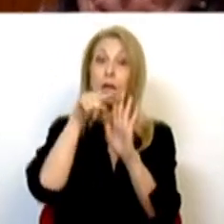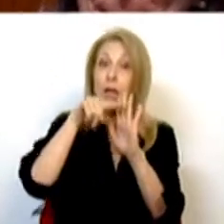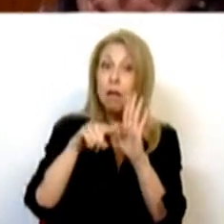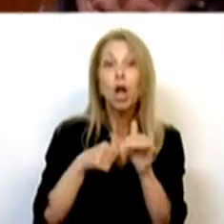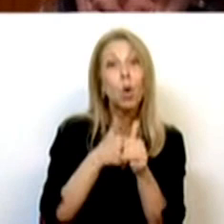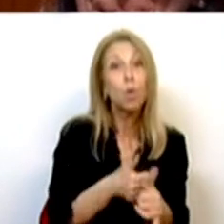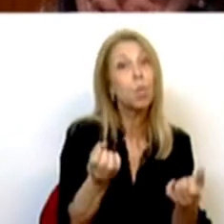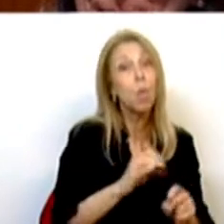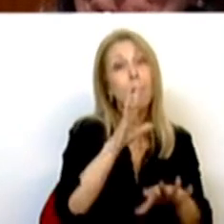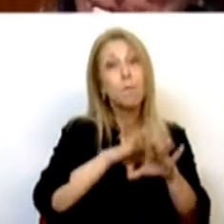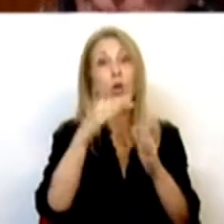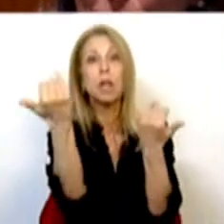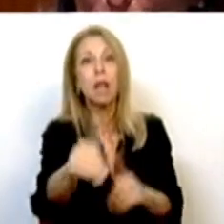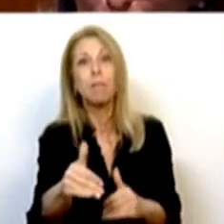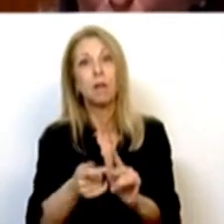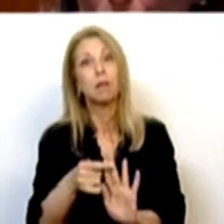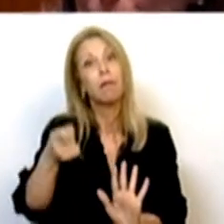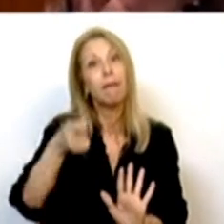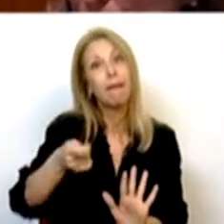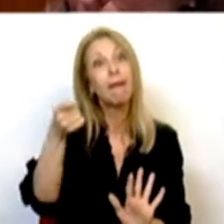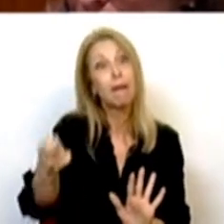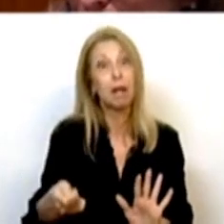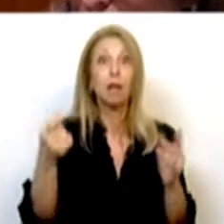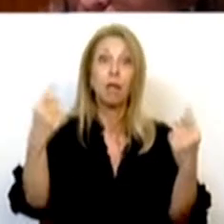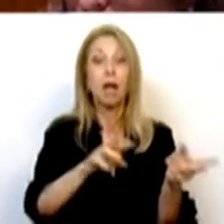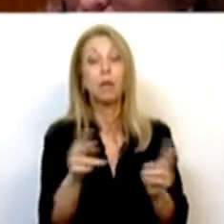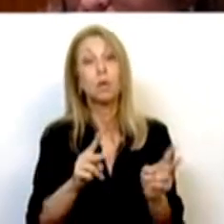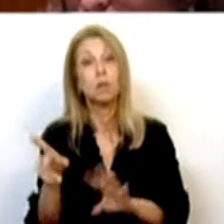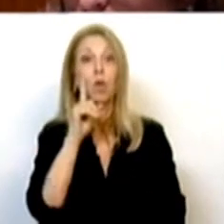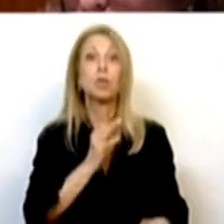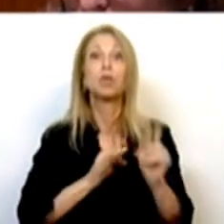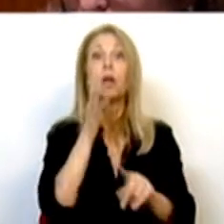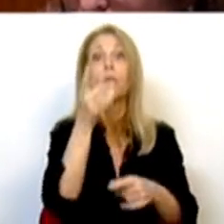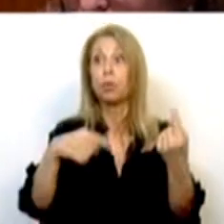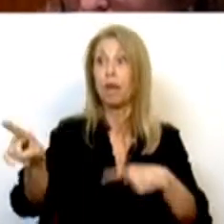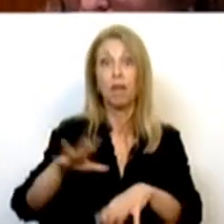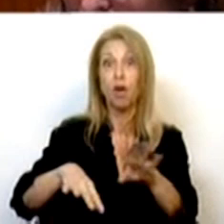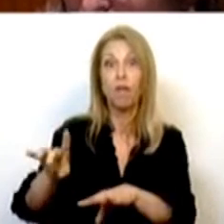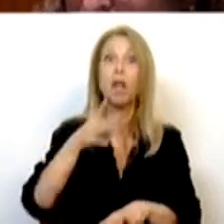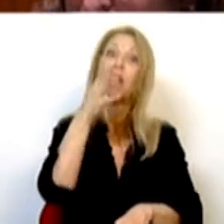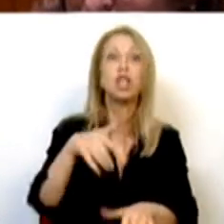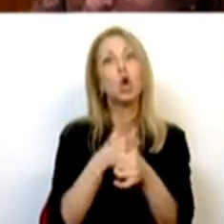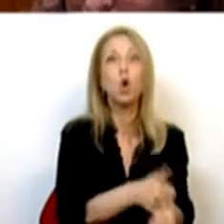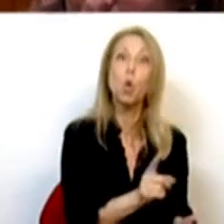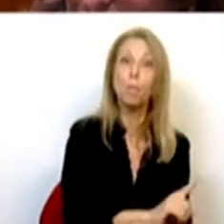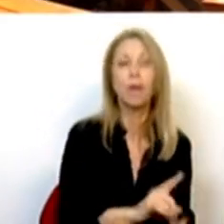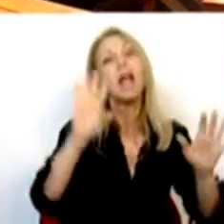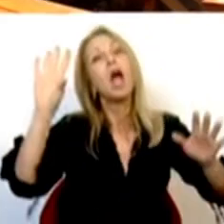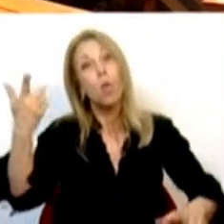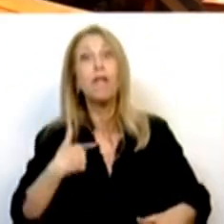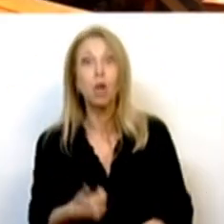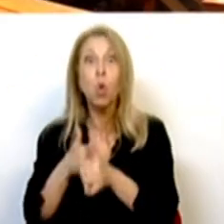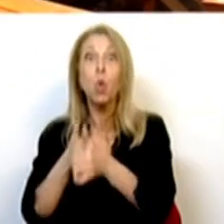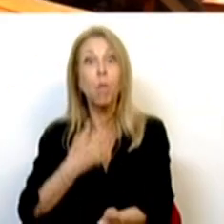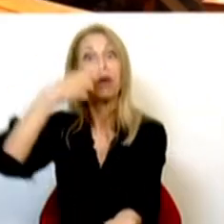tetos de renda, nós fizemos uma atualização que, aliás, a Sra. Deputada, enquanto não a fizemos, disse que eu não ia cumprir. Quando cumpri, deixou de falar sobre isso, mas